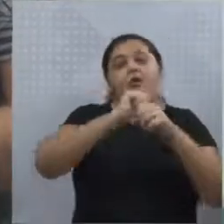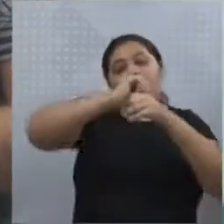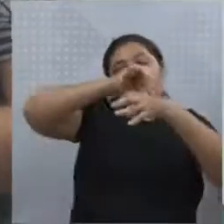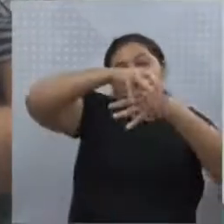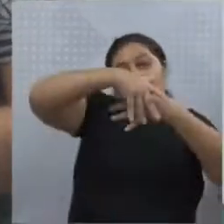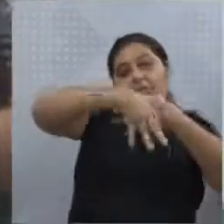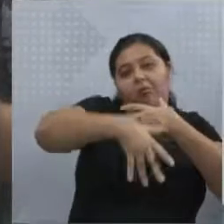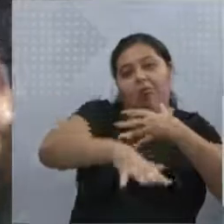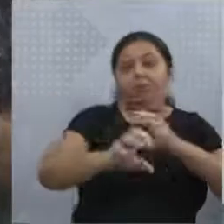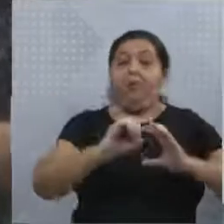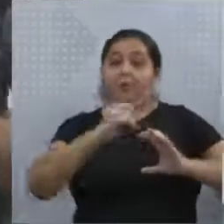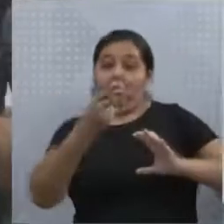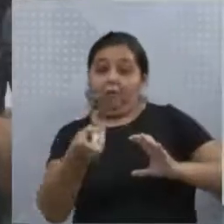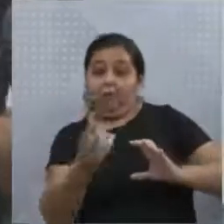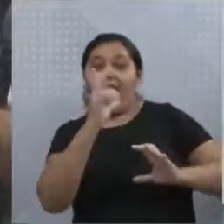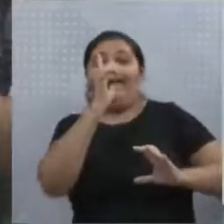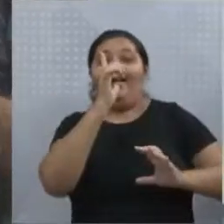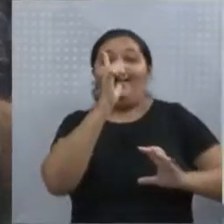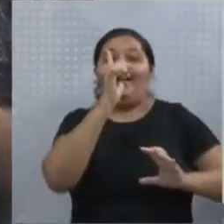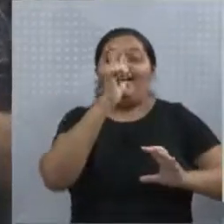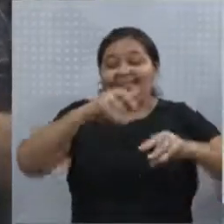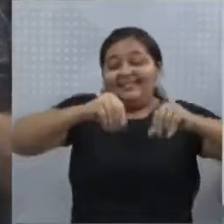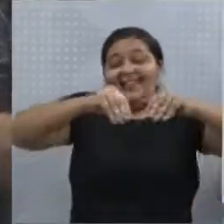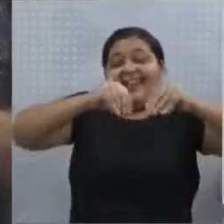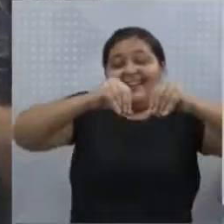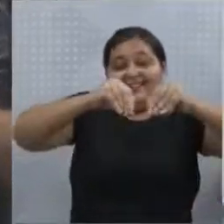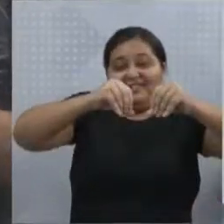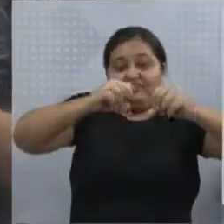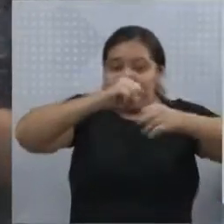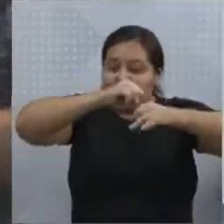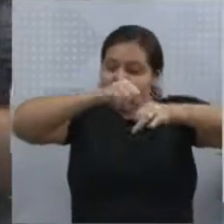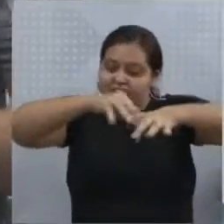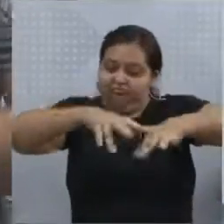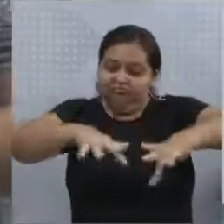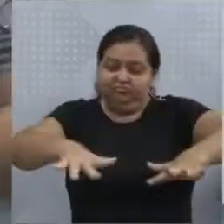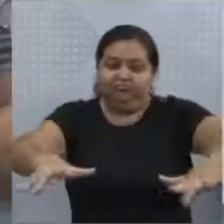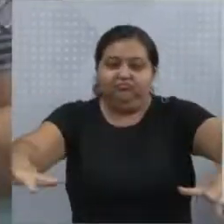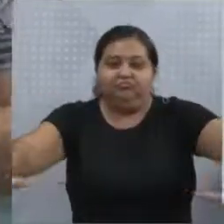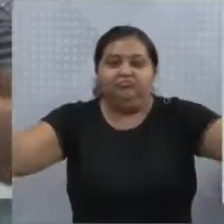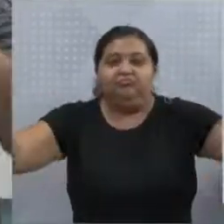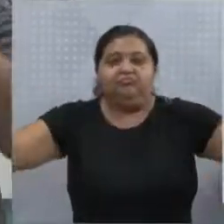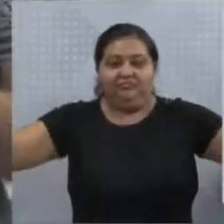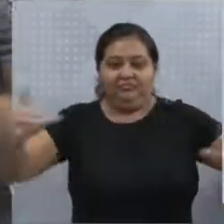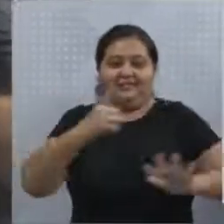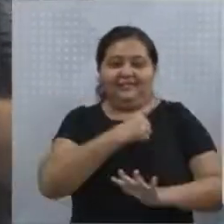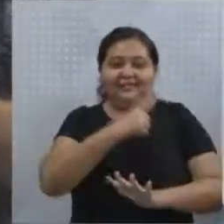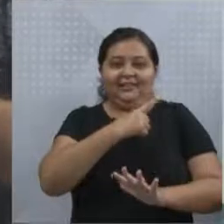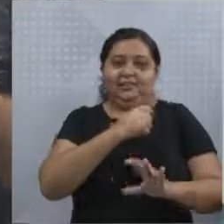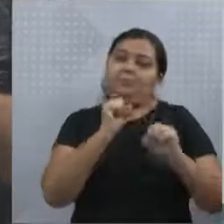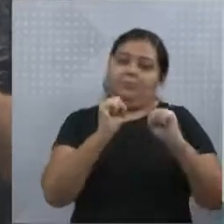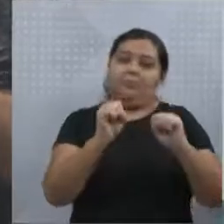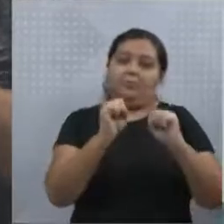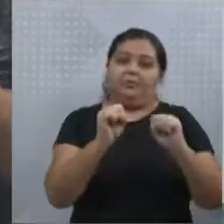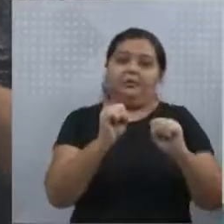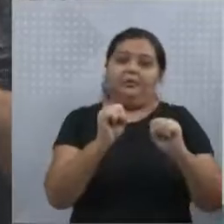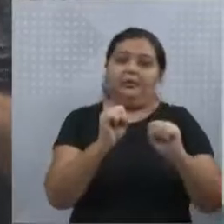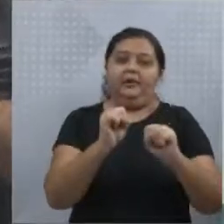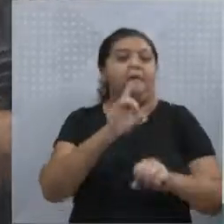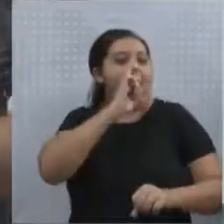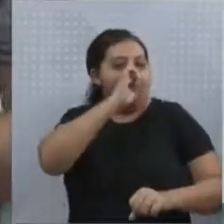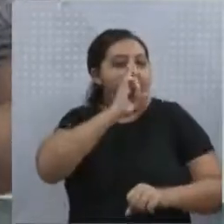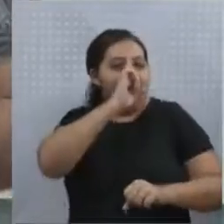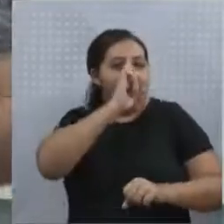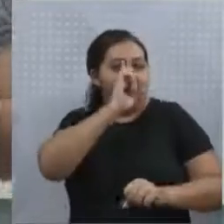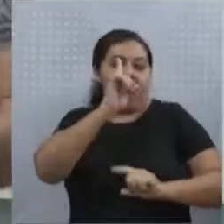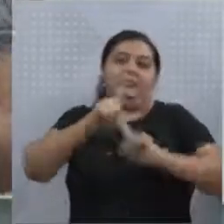deslizamento de terra, ceifando várias vidas. Aí entra a questão dos problemas ambientais e que vão provocar problemas